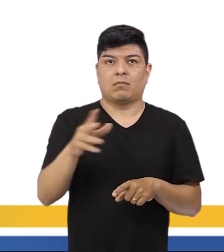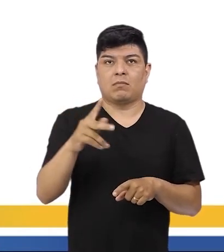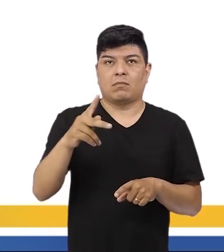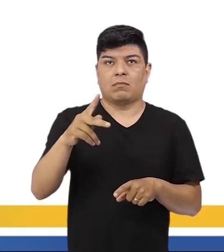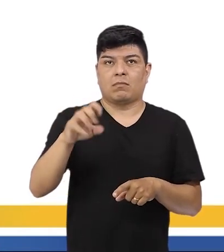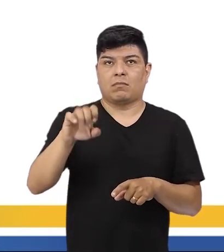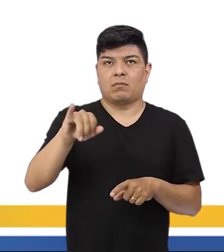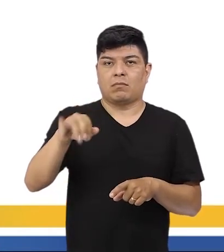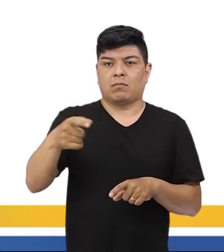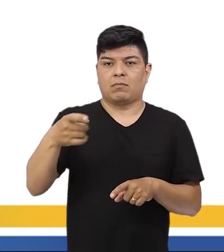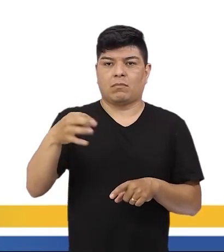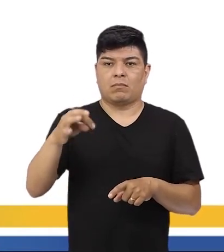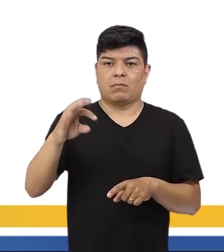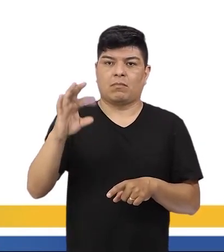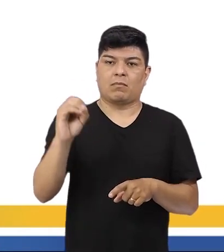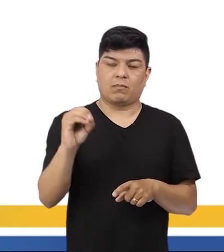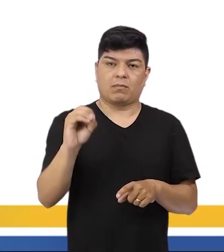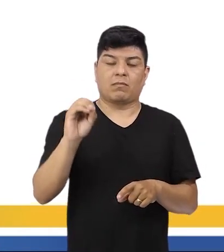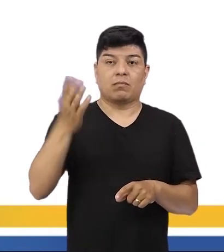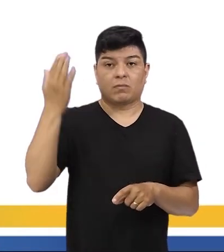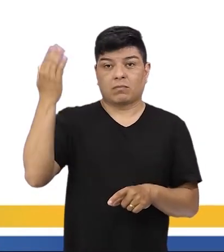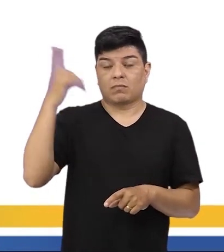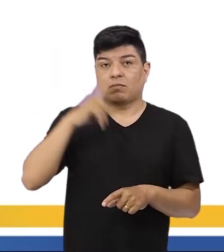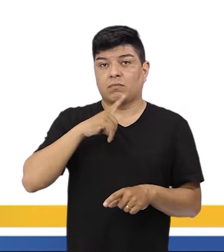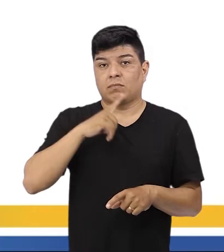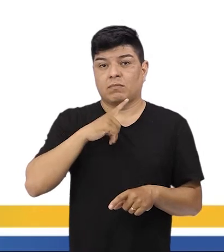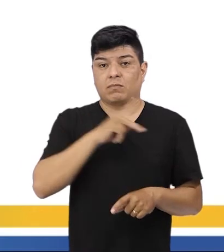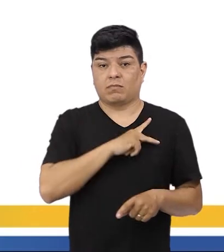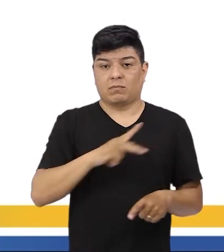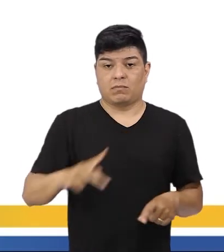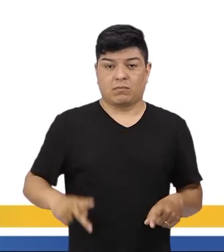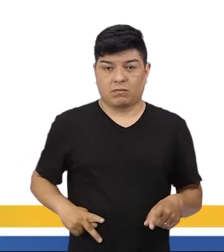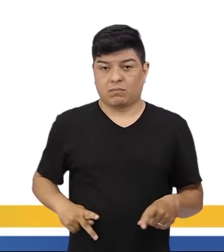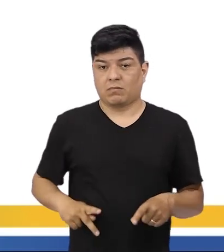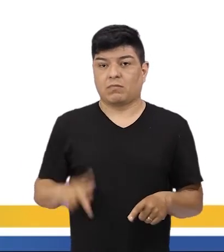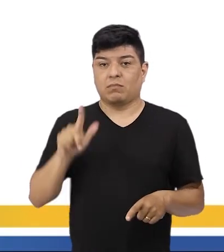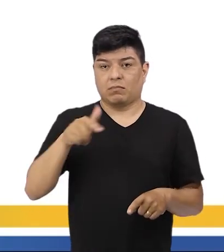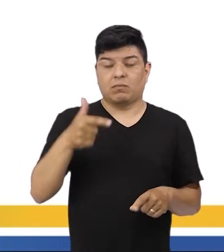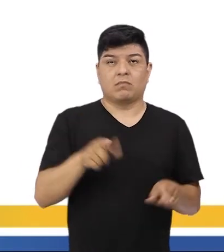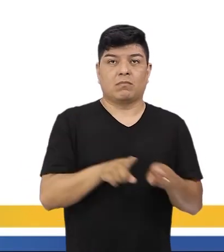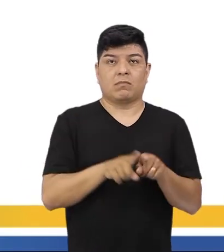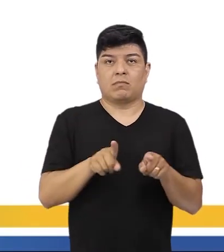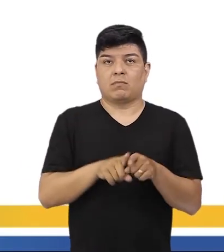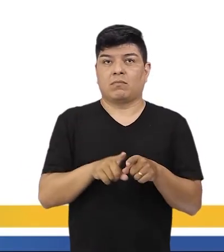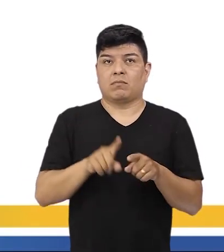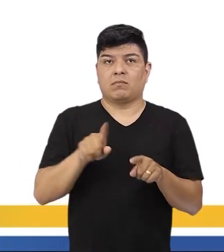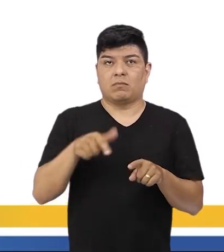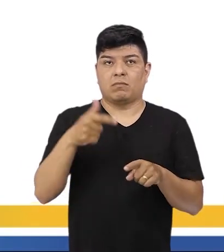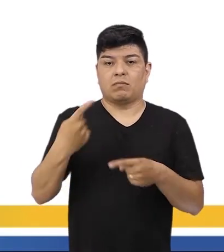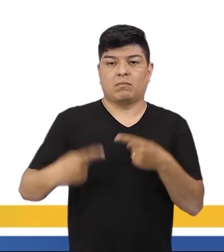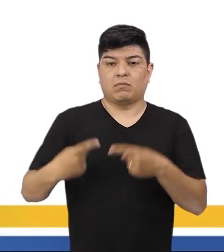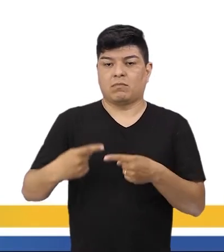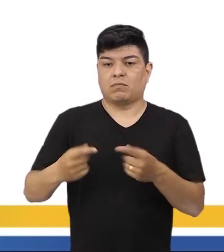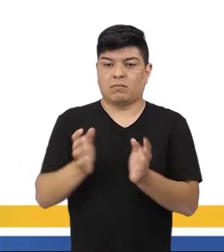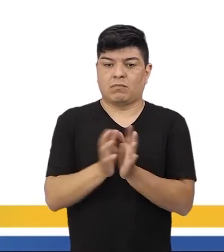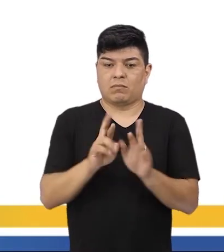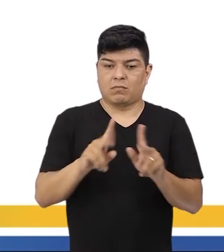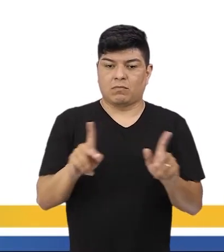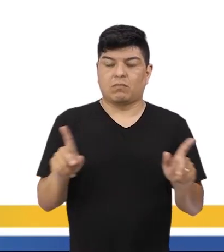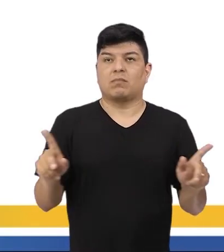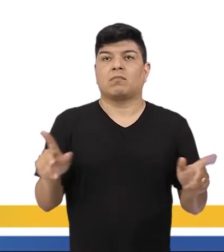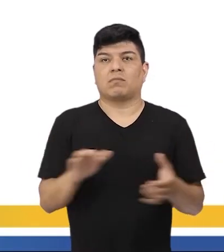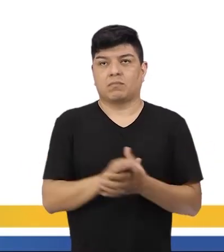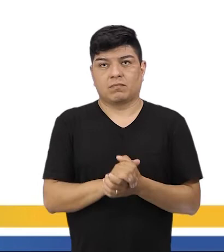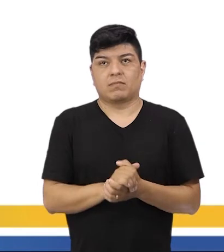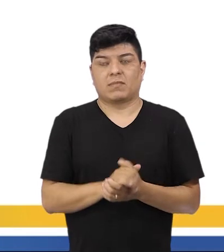Como o vice, né? Porque na época, nós tínhamos o presidente e o vice de partidos diferentes. E ele vai ser conhecido como Marechal de Ferro.